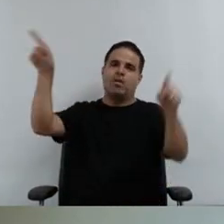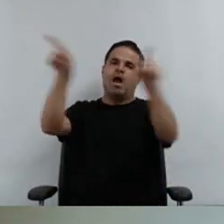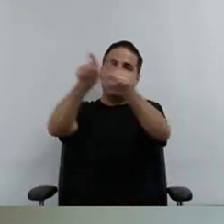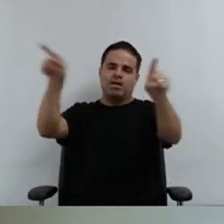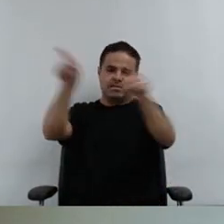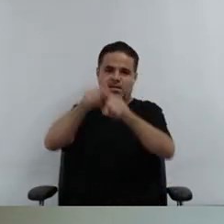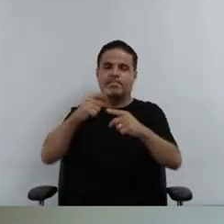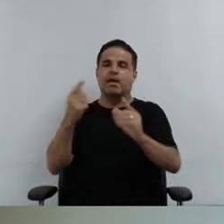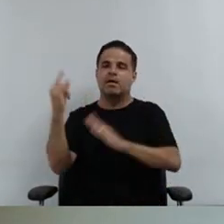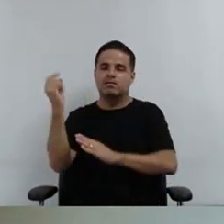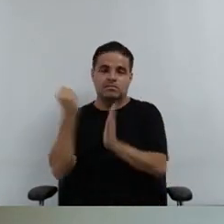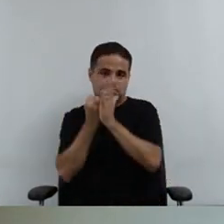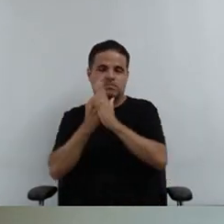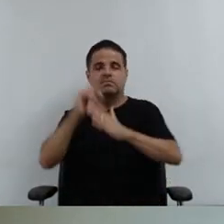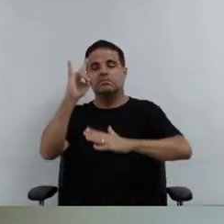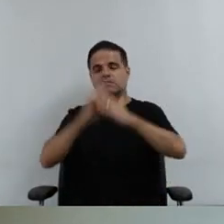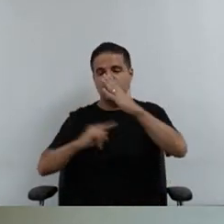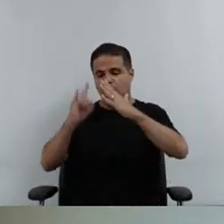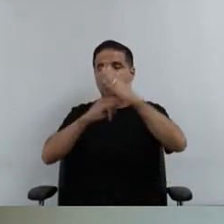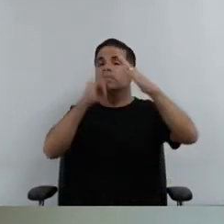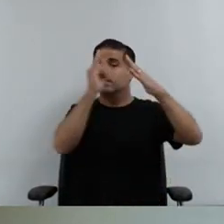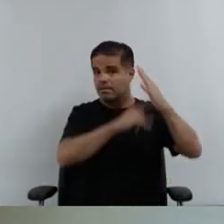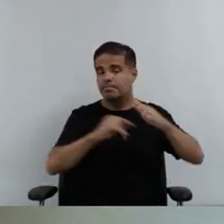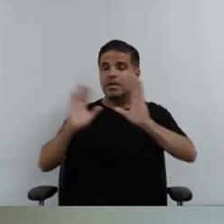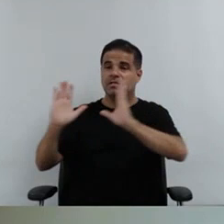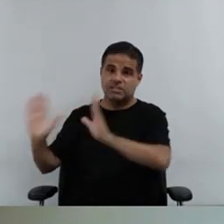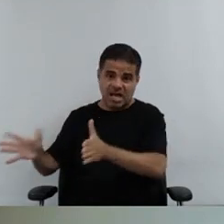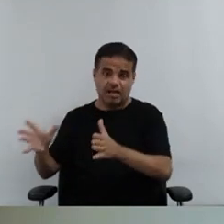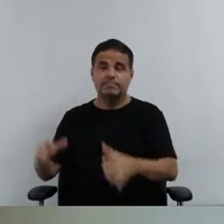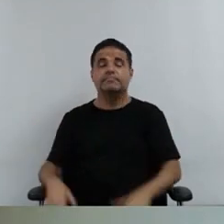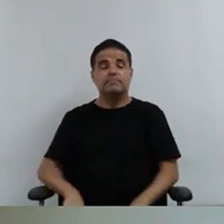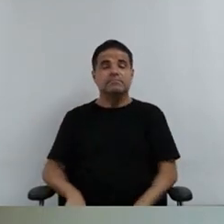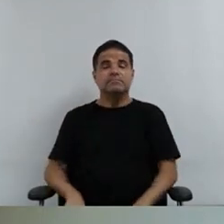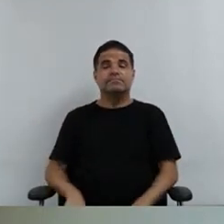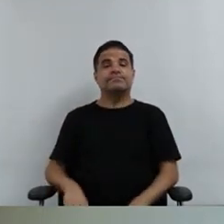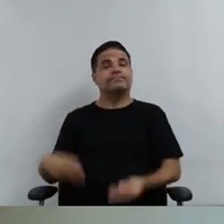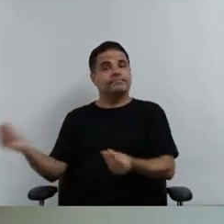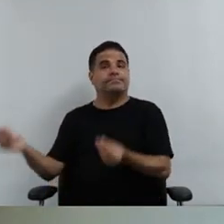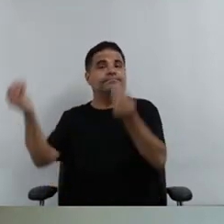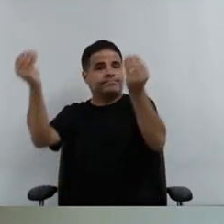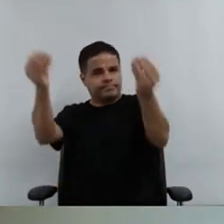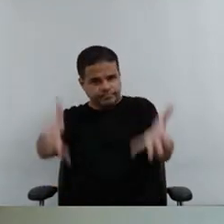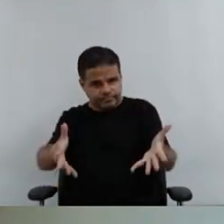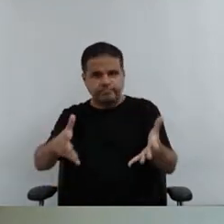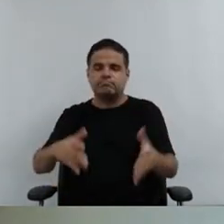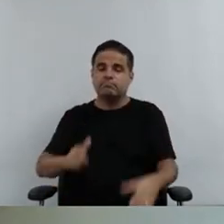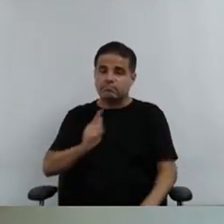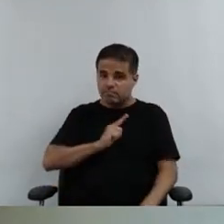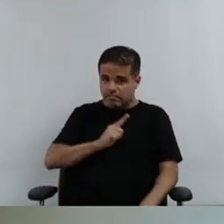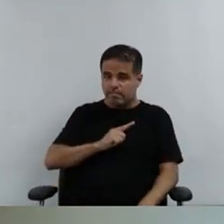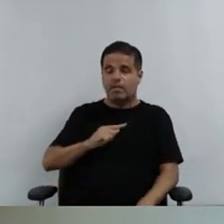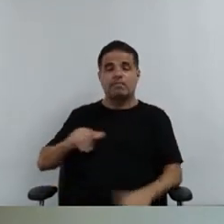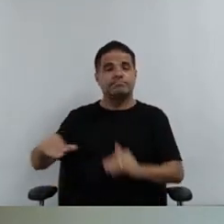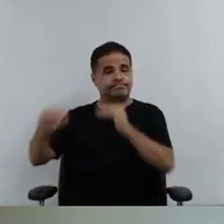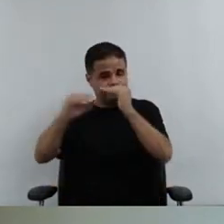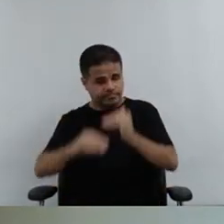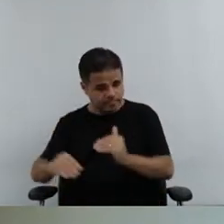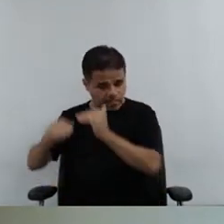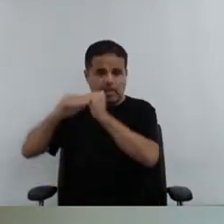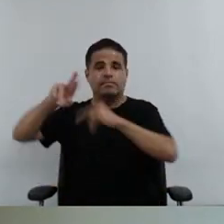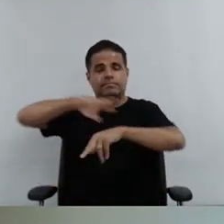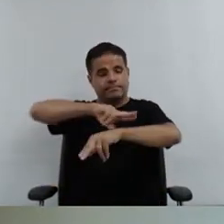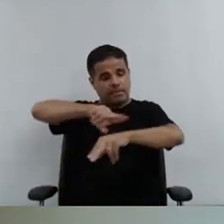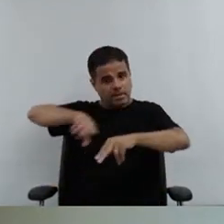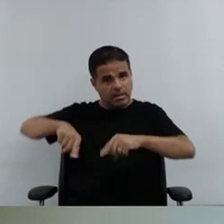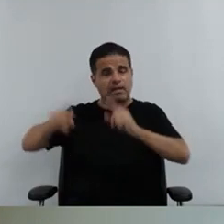demarcação de terras quilombolas, né, esse núcleo, ele trata, ele deve tratar da promoção da igualdade racial e da